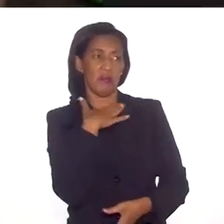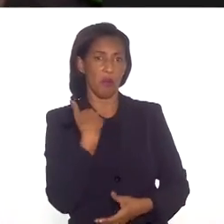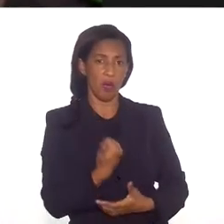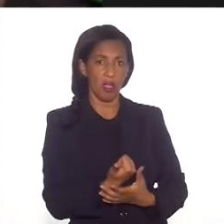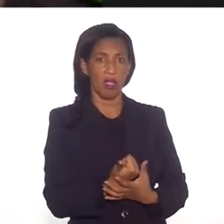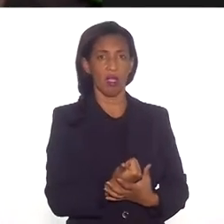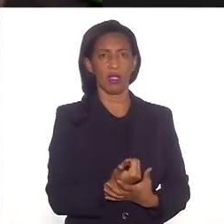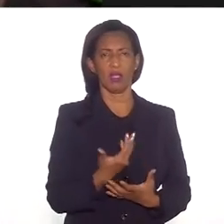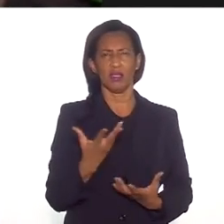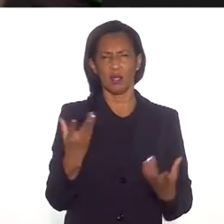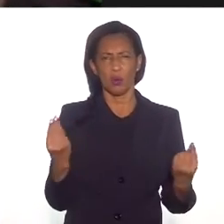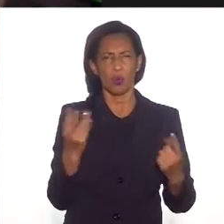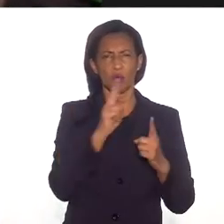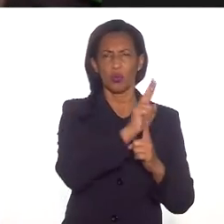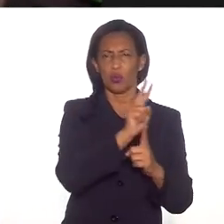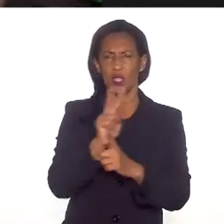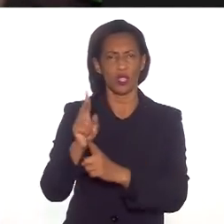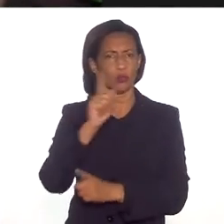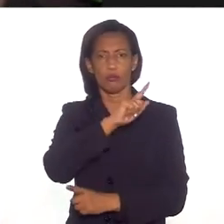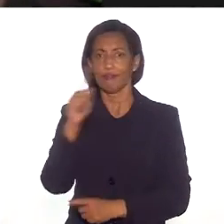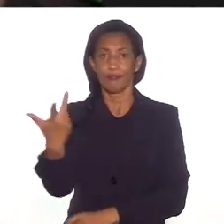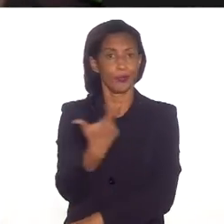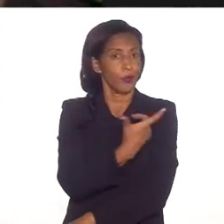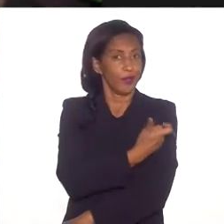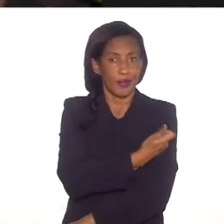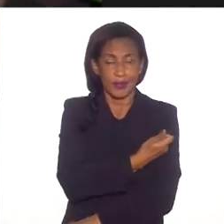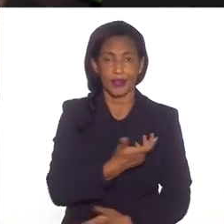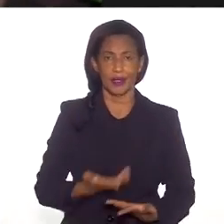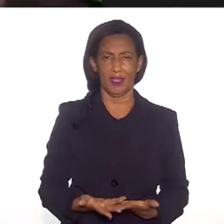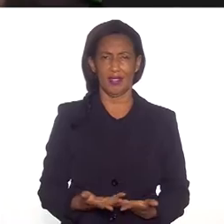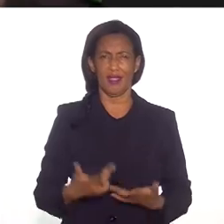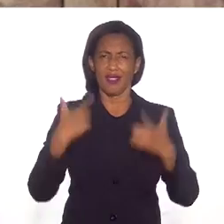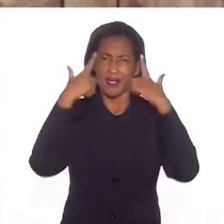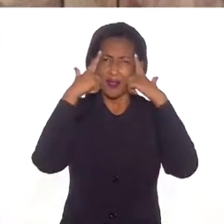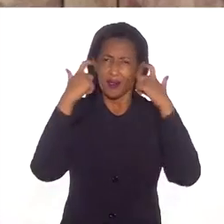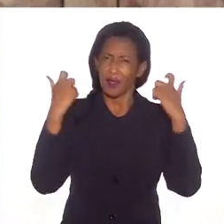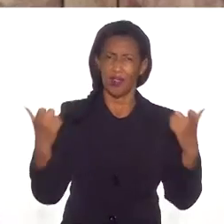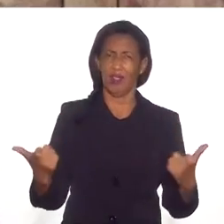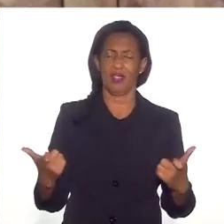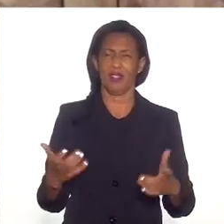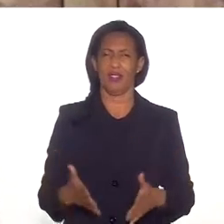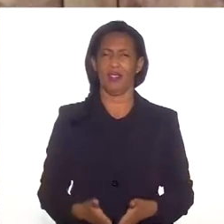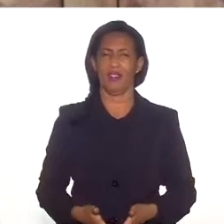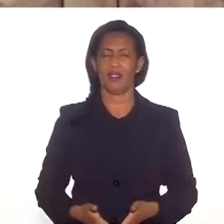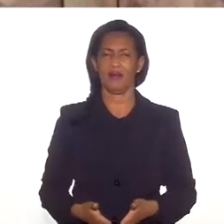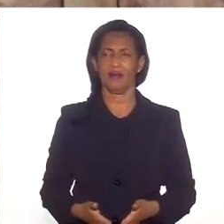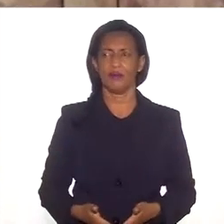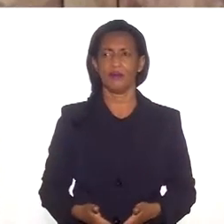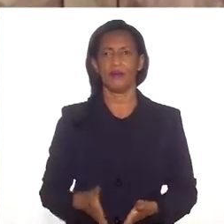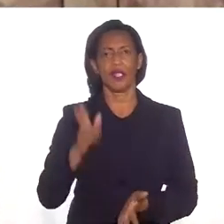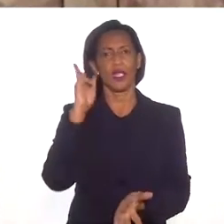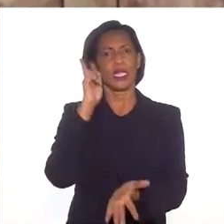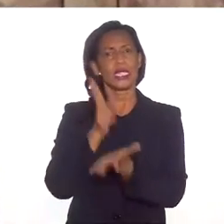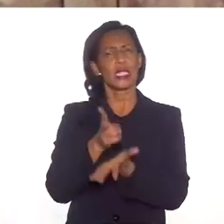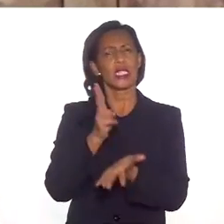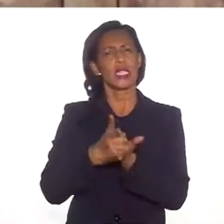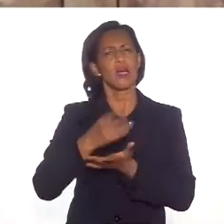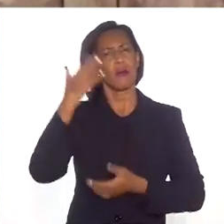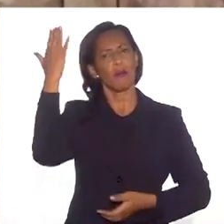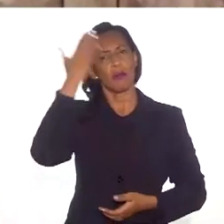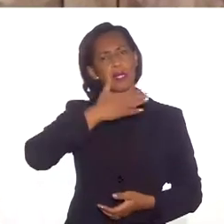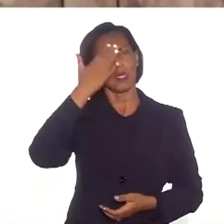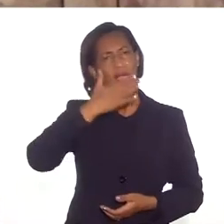dias você pode morrer. Então, muitos indígenas acabaram não tomando a vacina. Essa violência é sempre